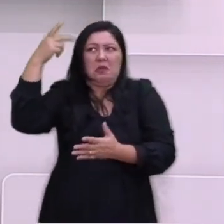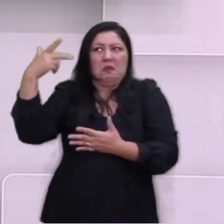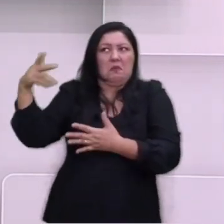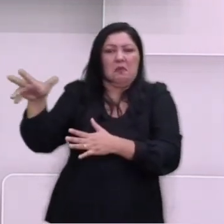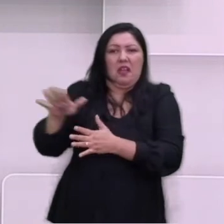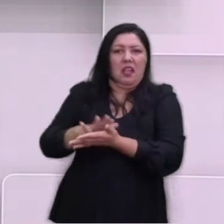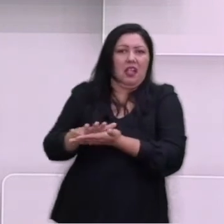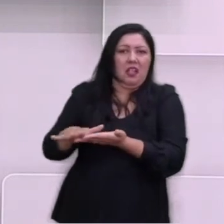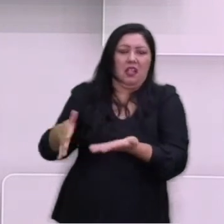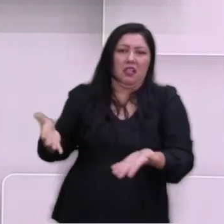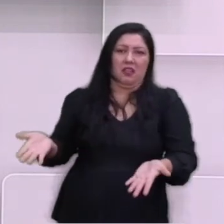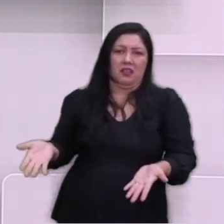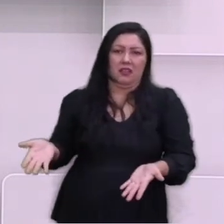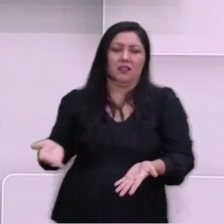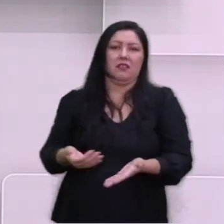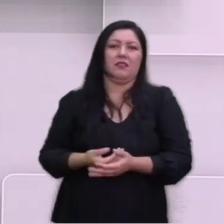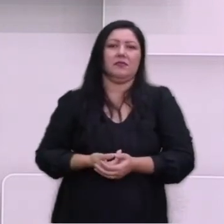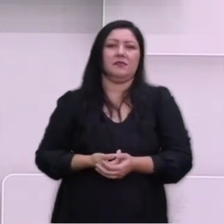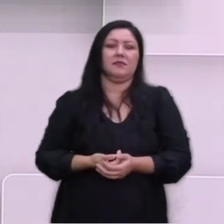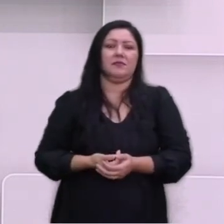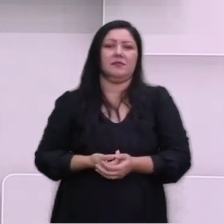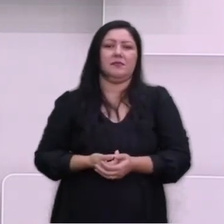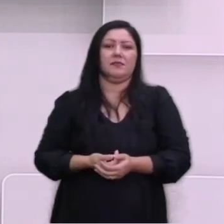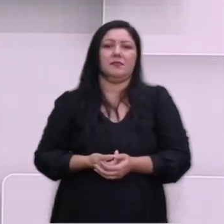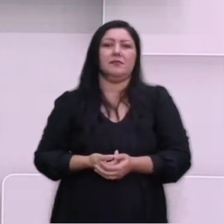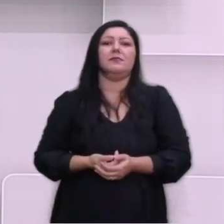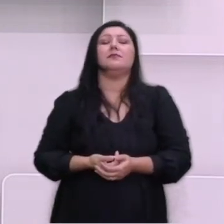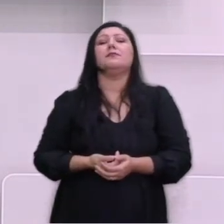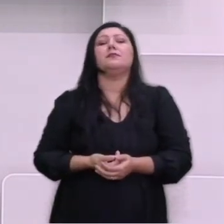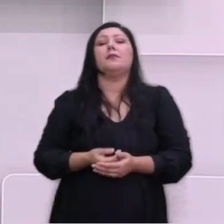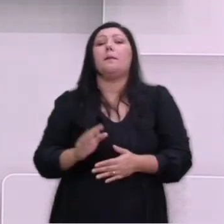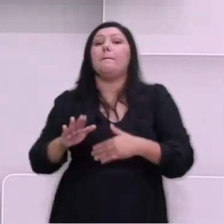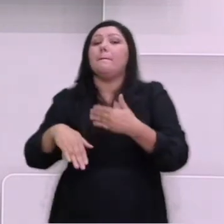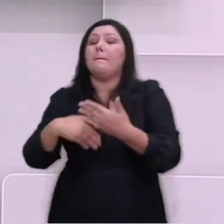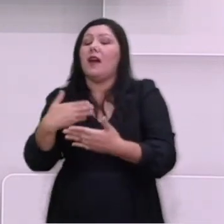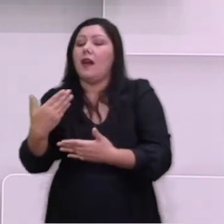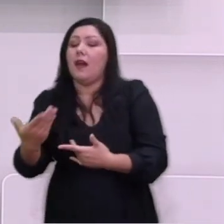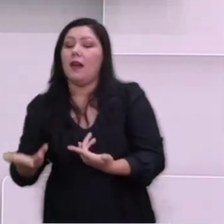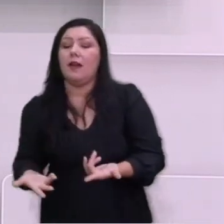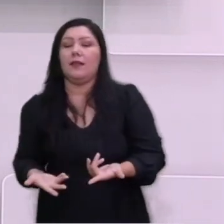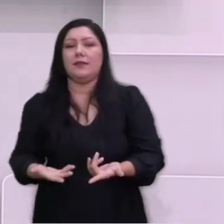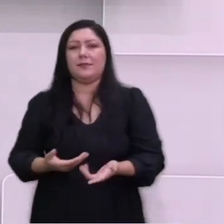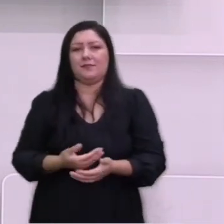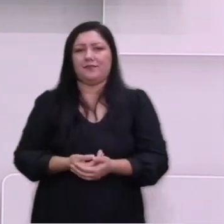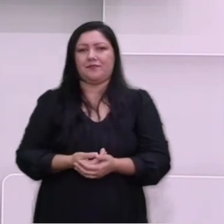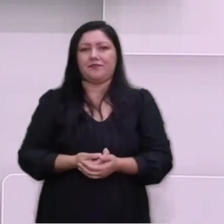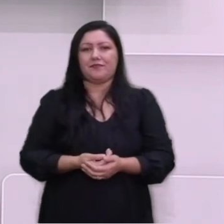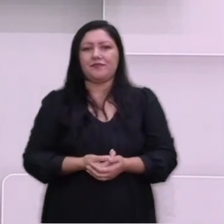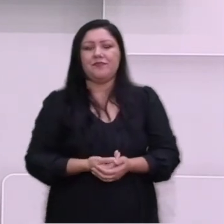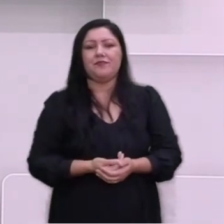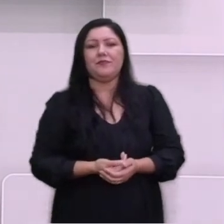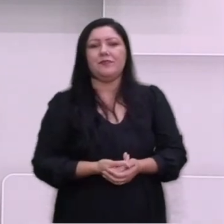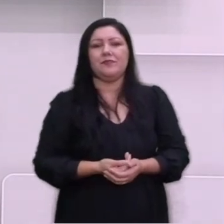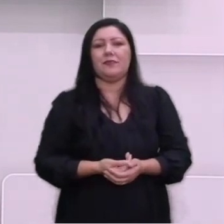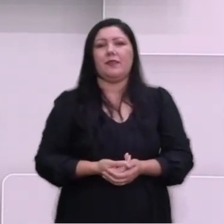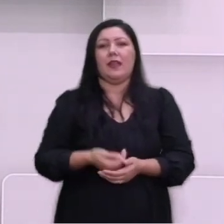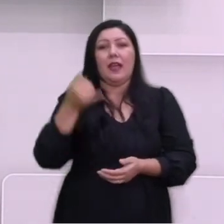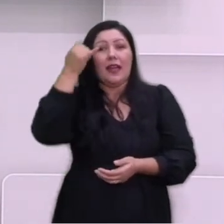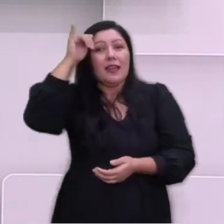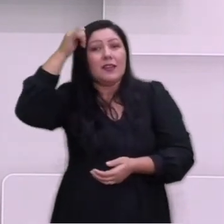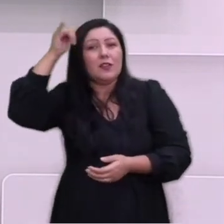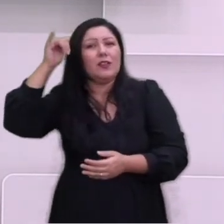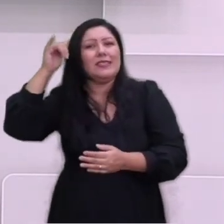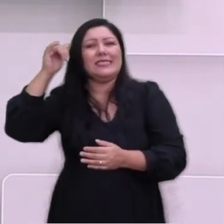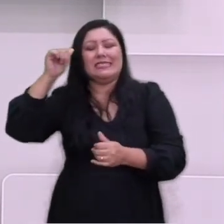como no conflito anterior da primeira. Porém, passou por um profundo processo de depuração ideológica.